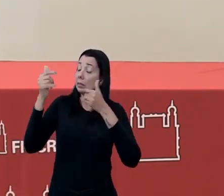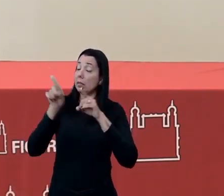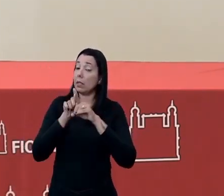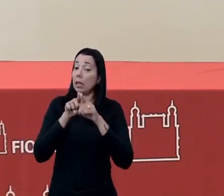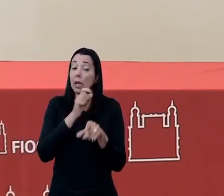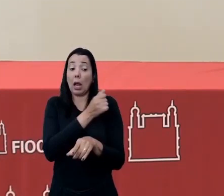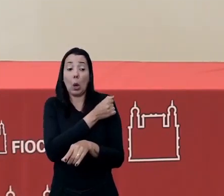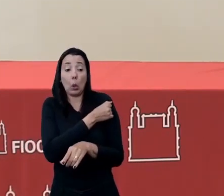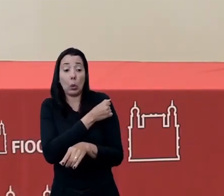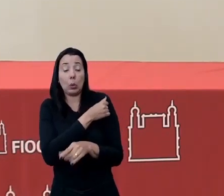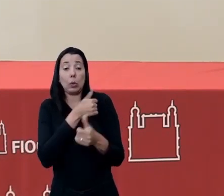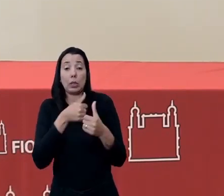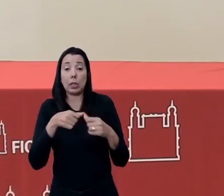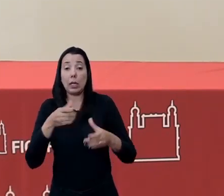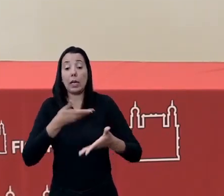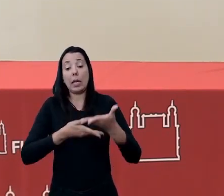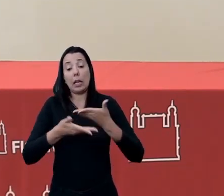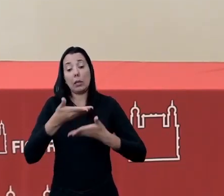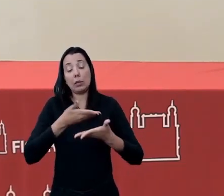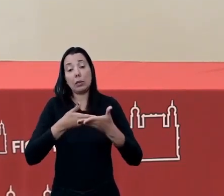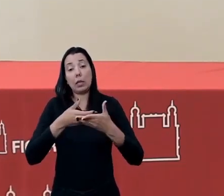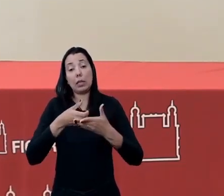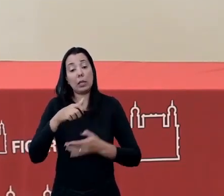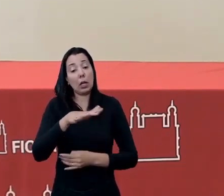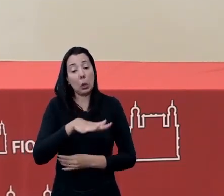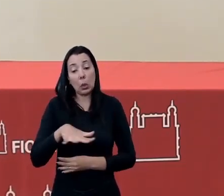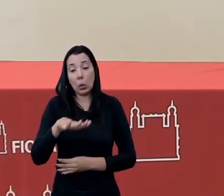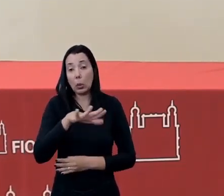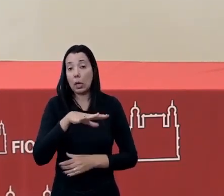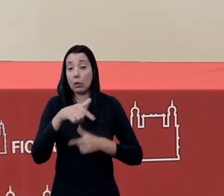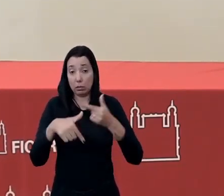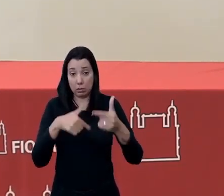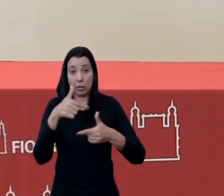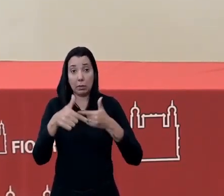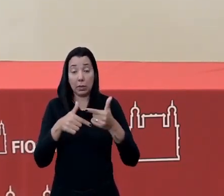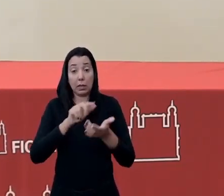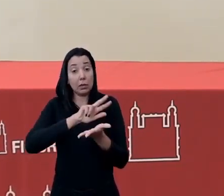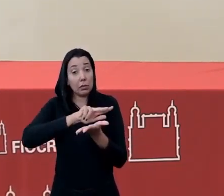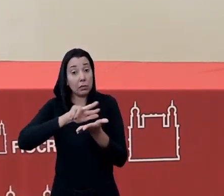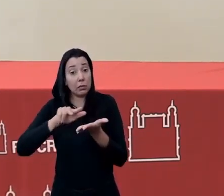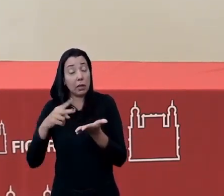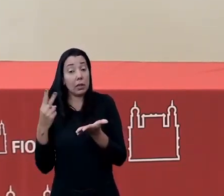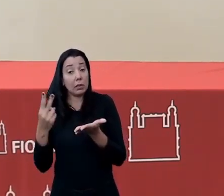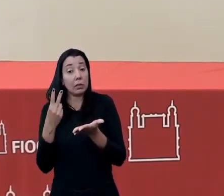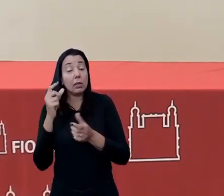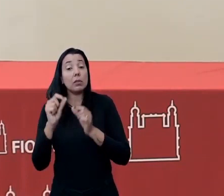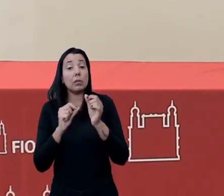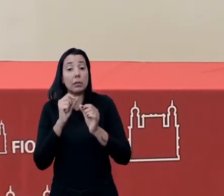estão vinculados a ambientes de trabalho e muitas vezes